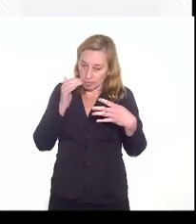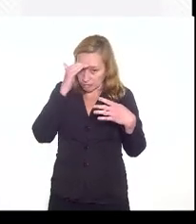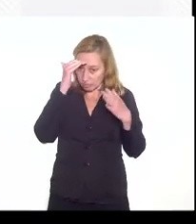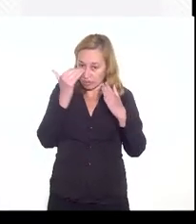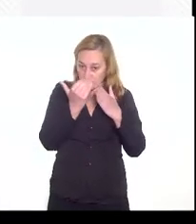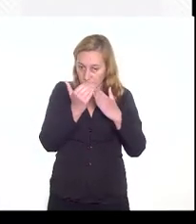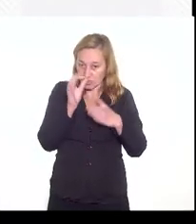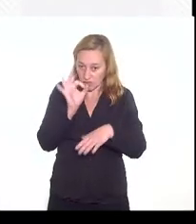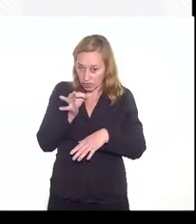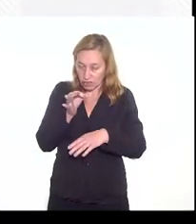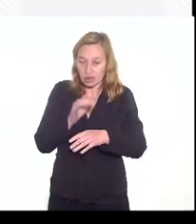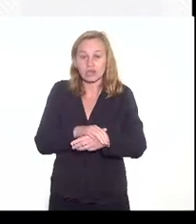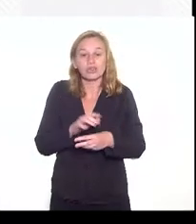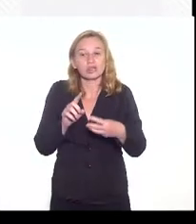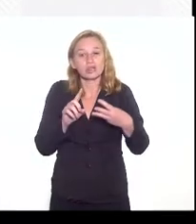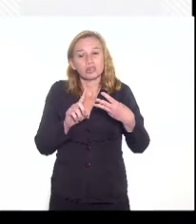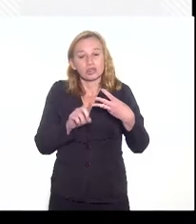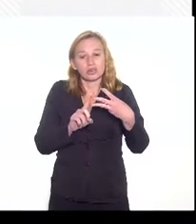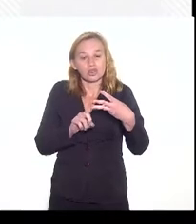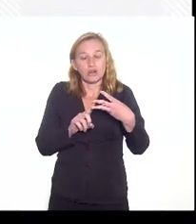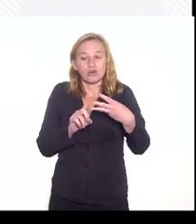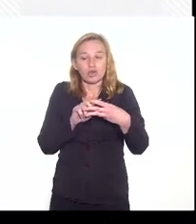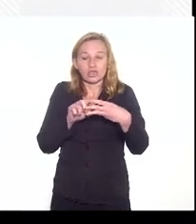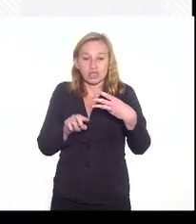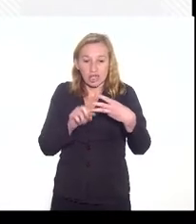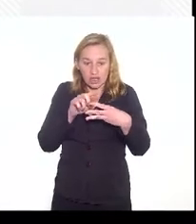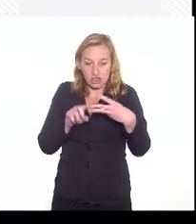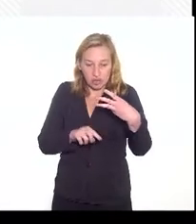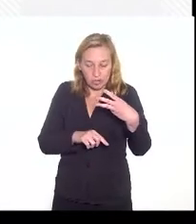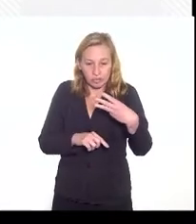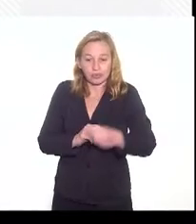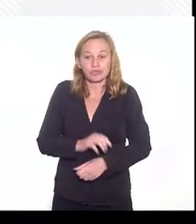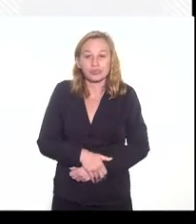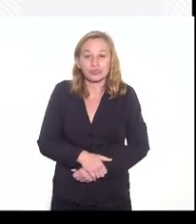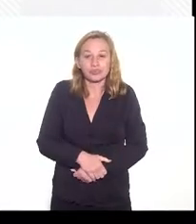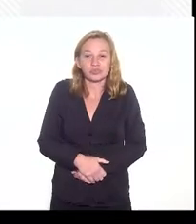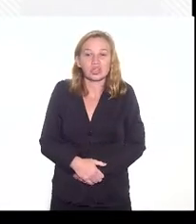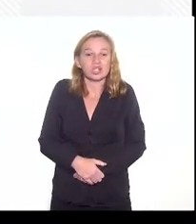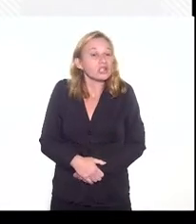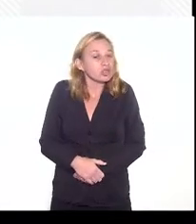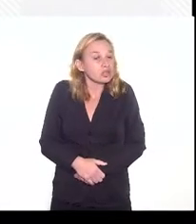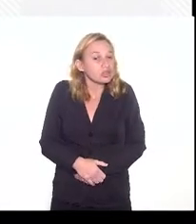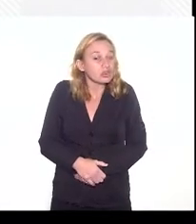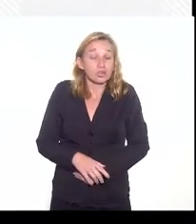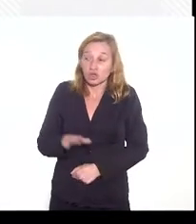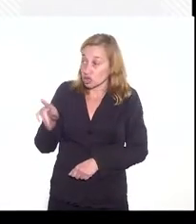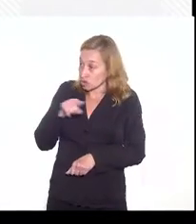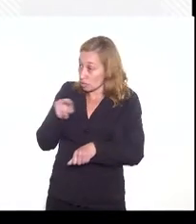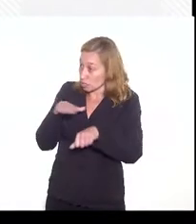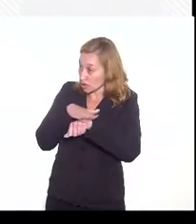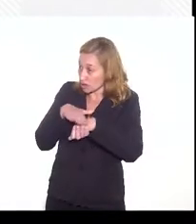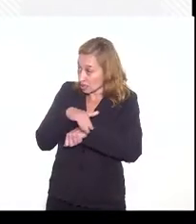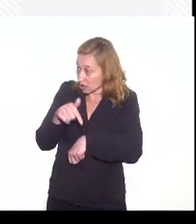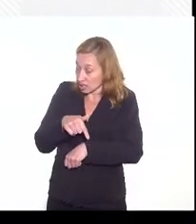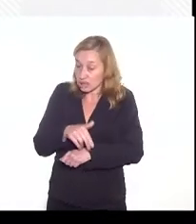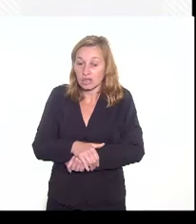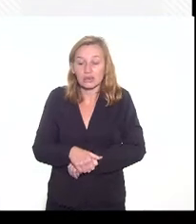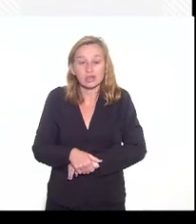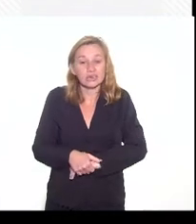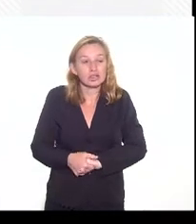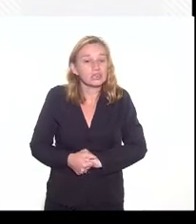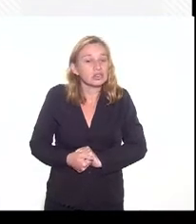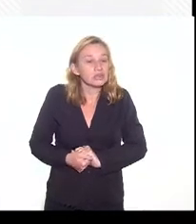então na verdade a discussão... É, um de dois. É, um de dois, tento que pelo que vocês estão conversando aqui e